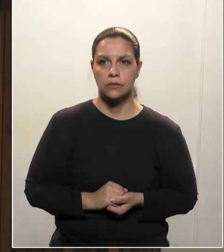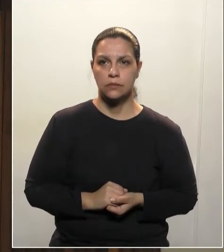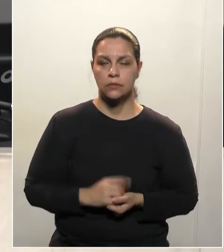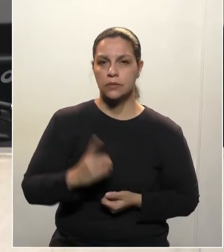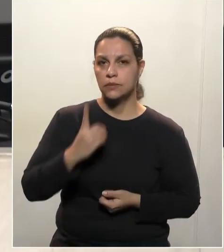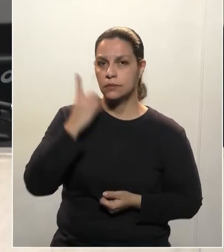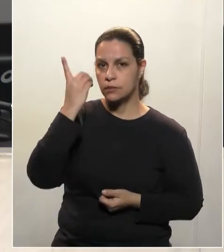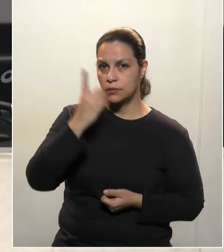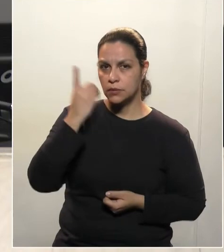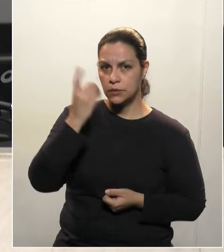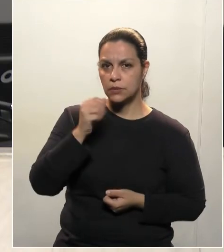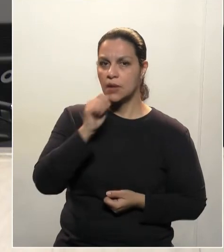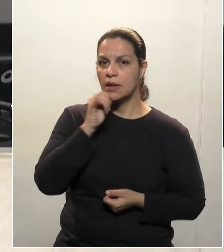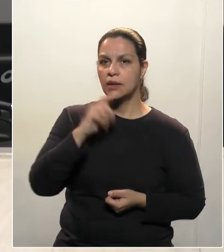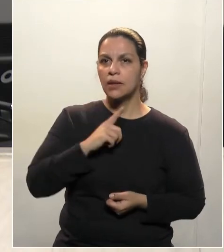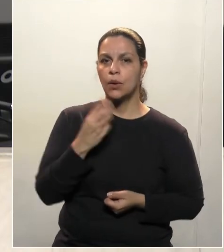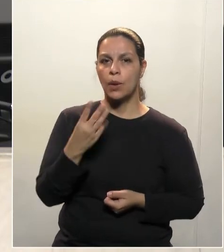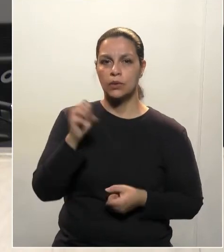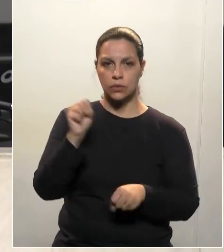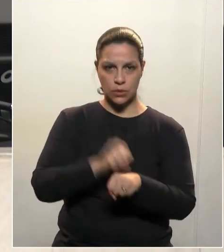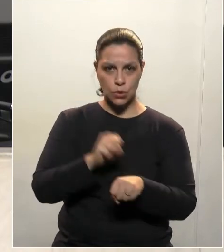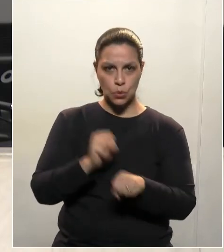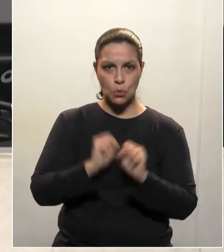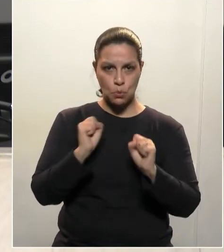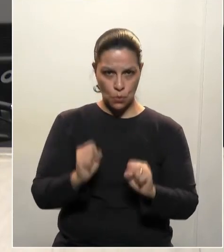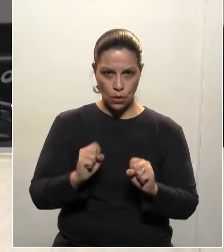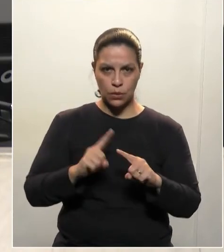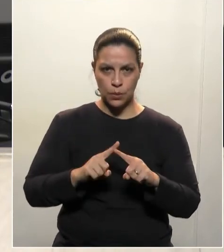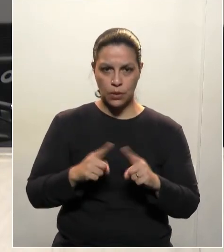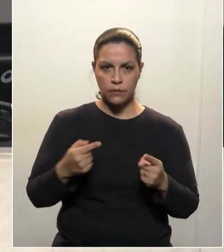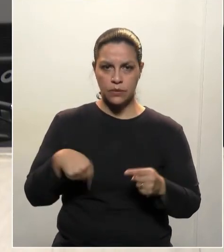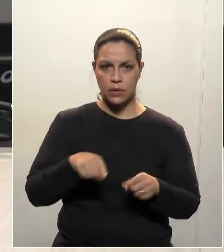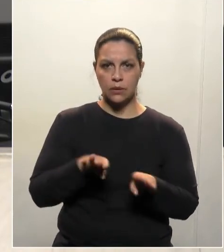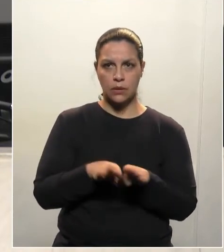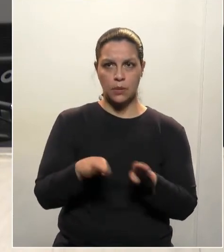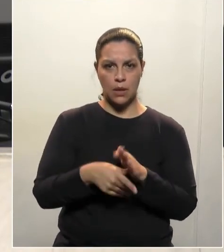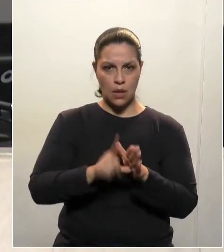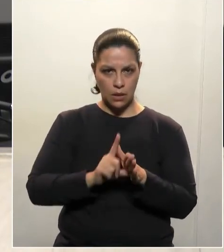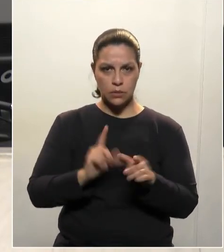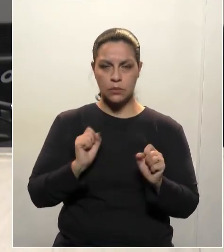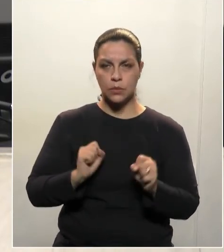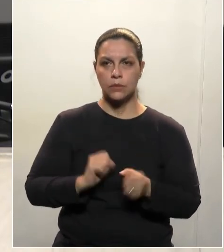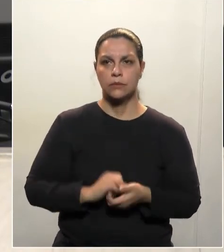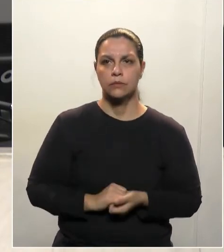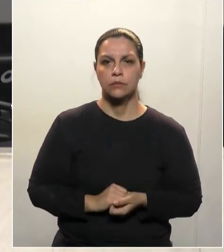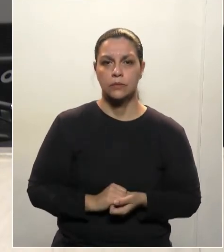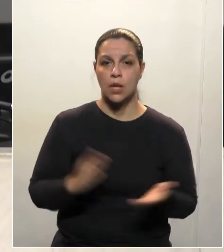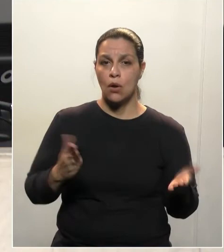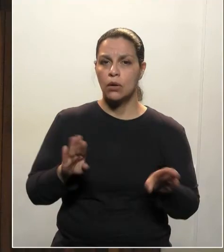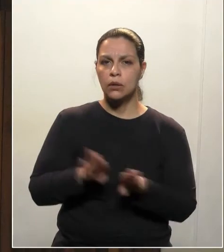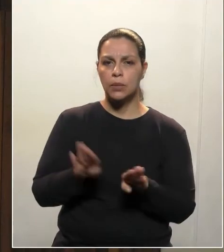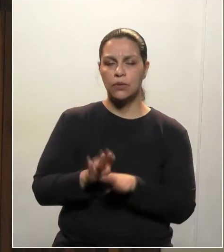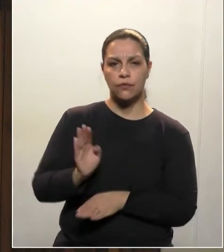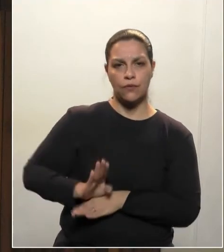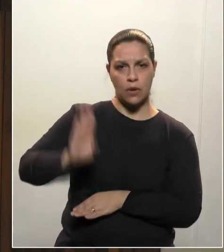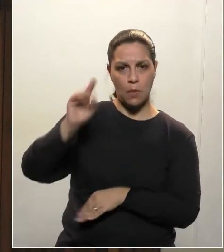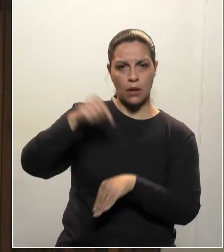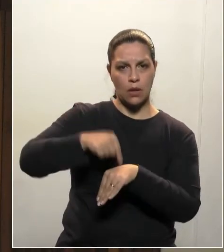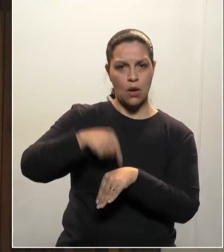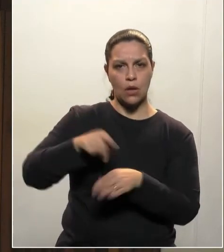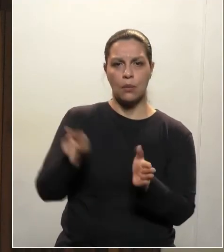Deputado, ainda tem quatro segundos aí, porque vossa excelência antecipou aí. Eu vou encaminhar, presidente,